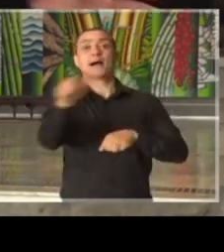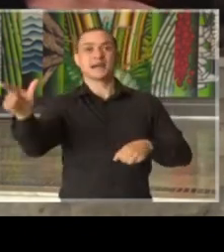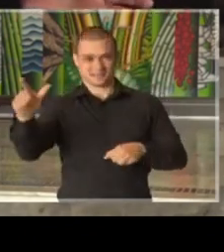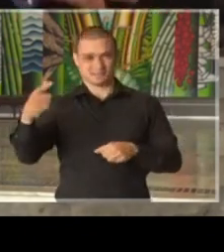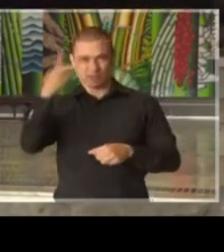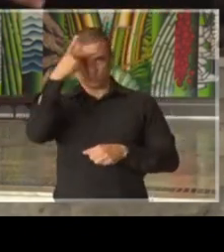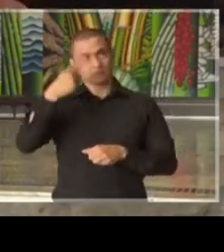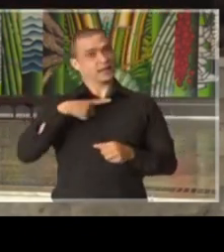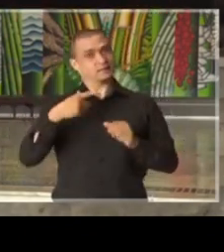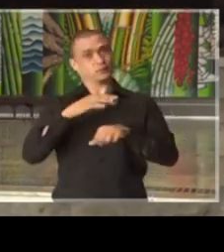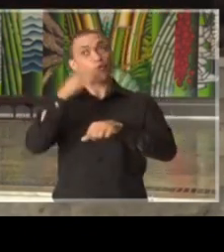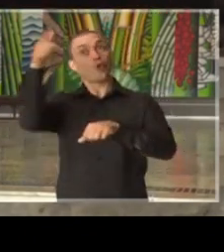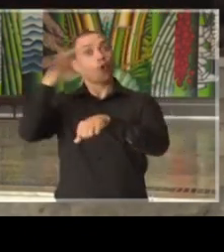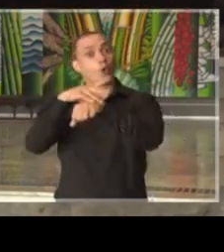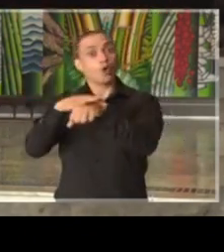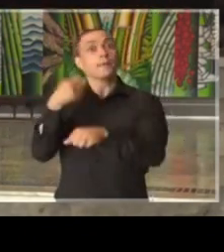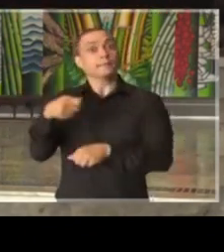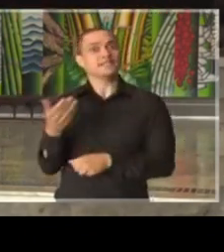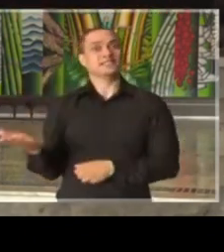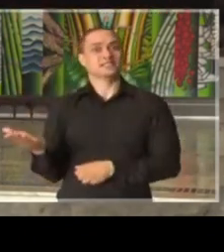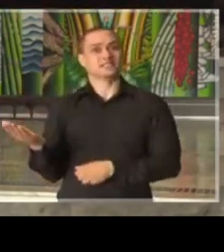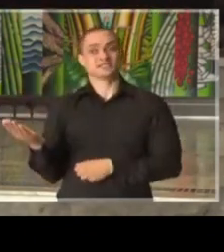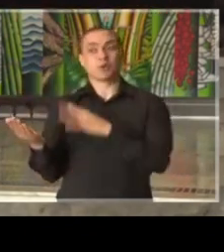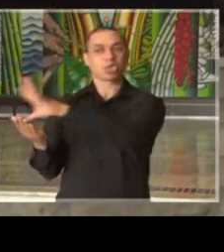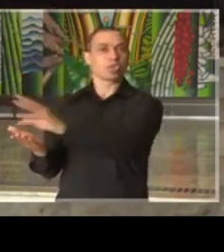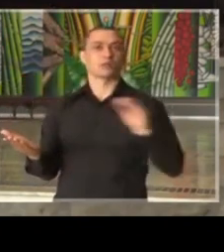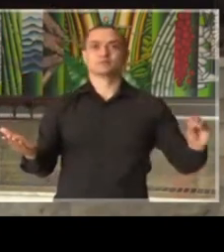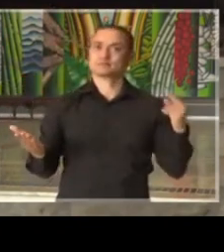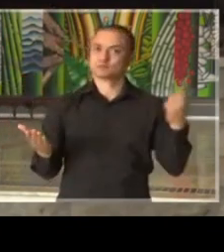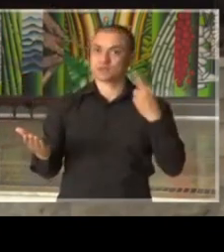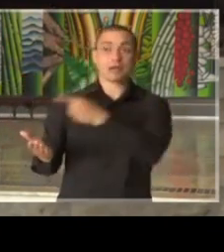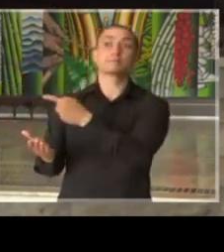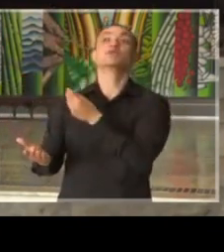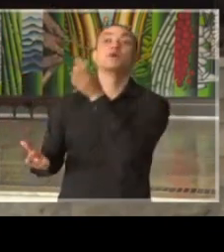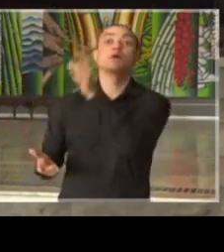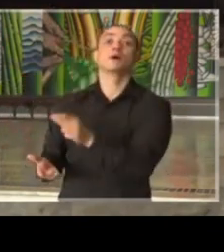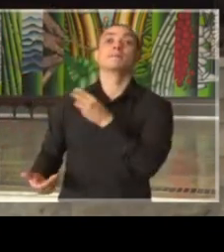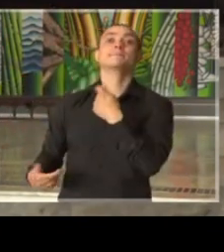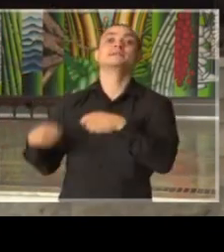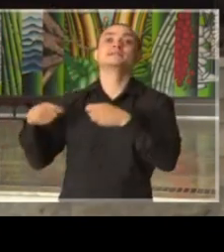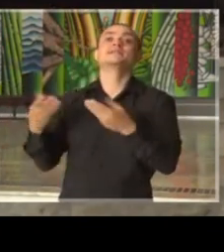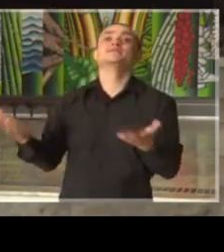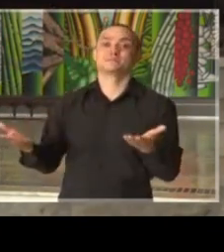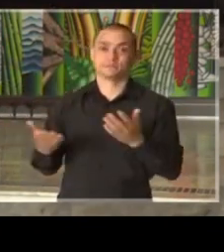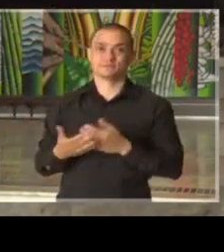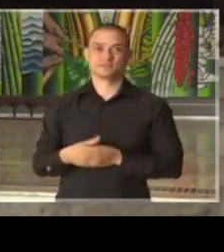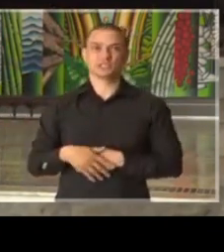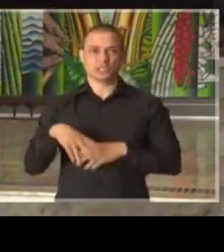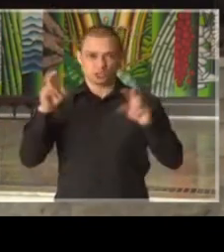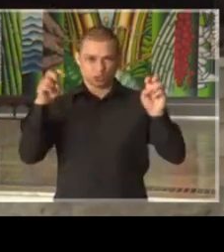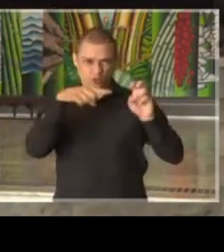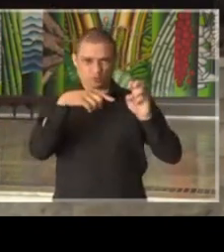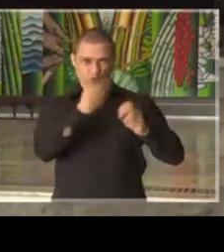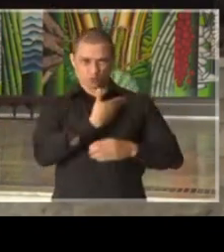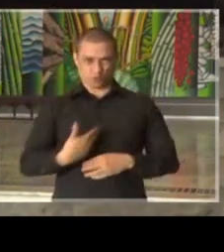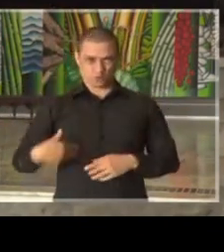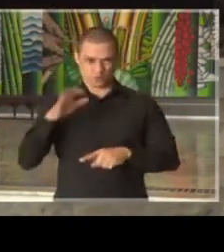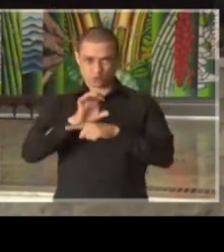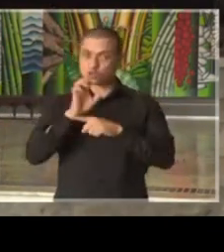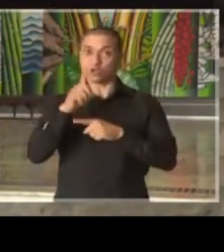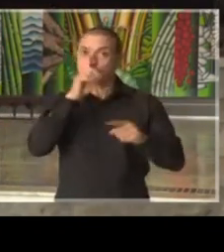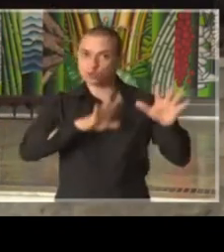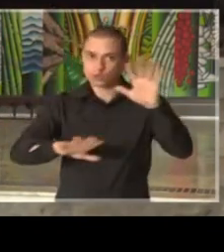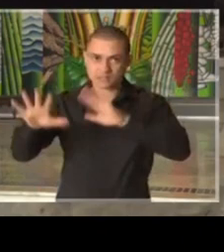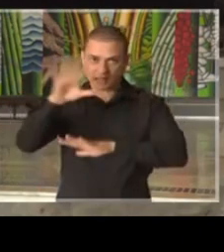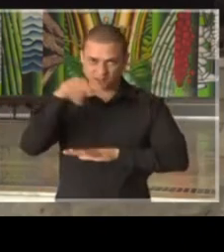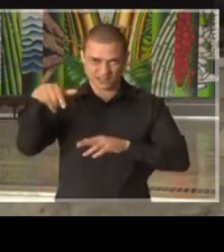-existentes que necessitam deste medicamento. Quanto à rede que teria doado para o Estado, ontem eu fui procurando, por